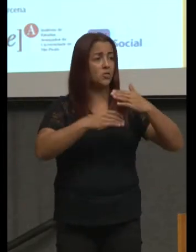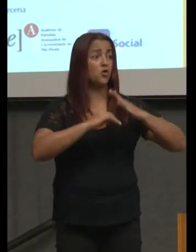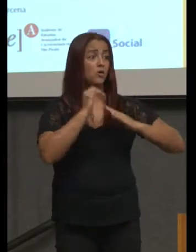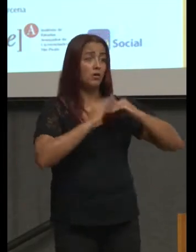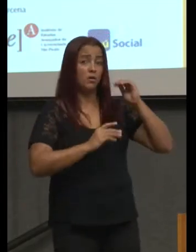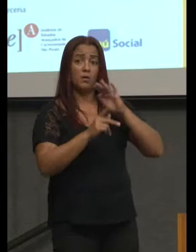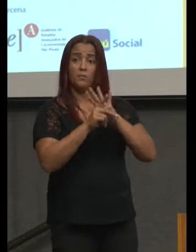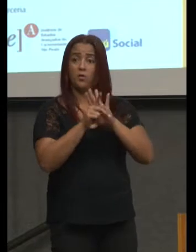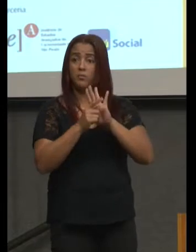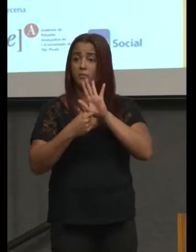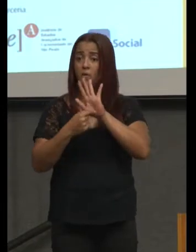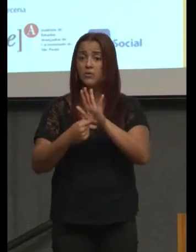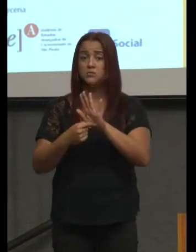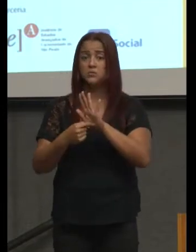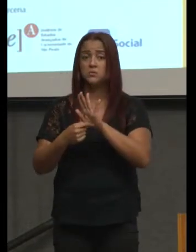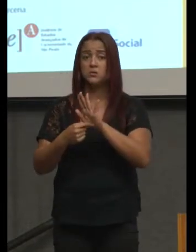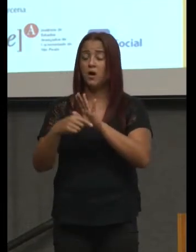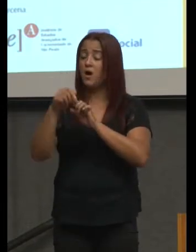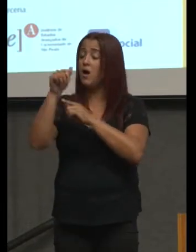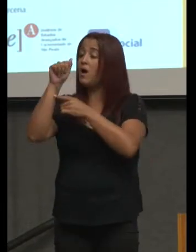A tão mal falada